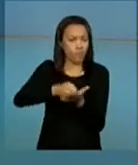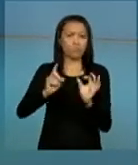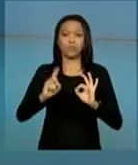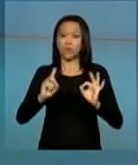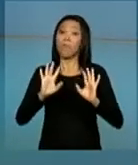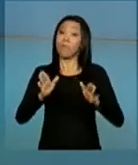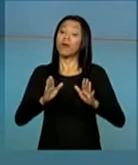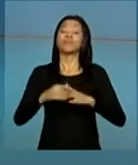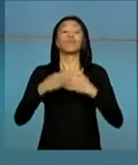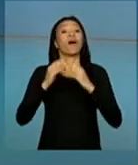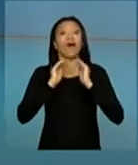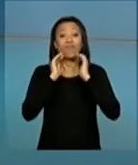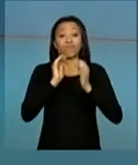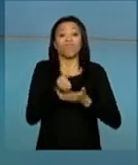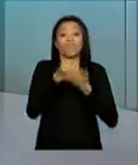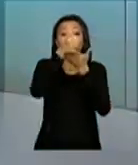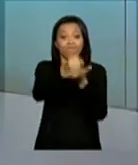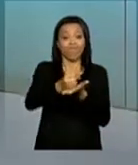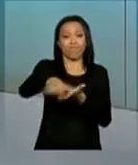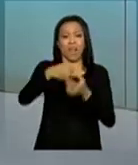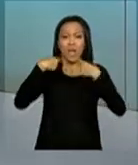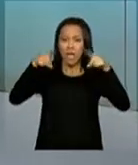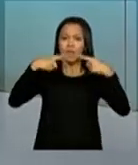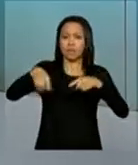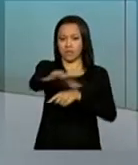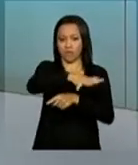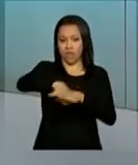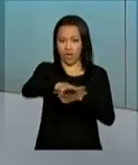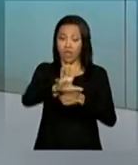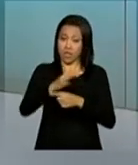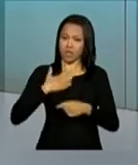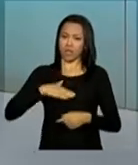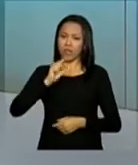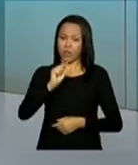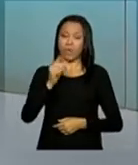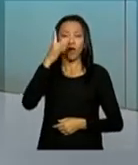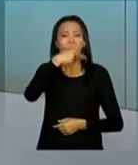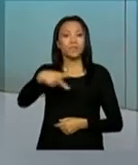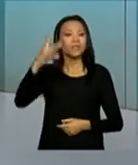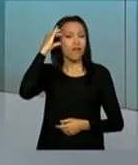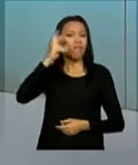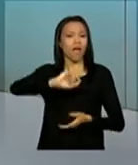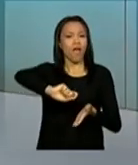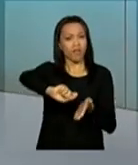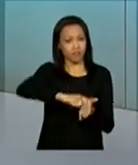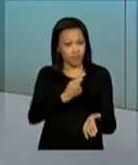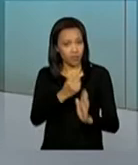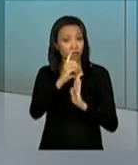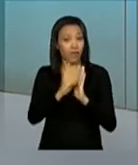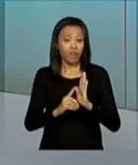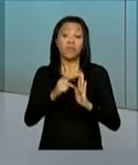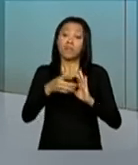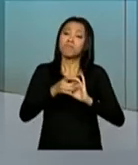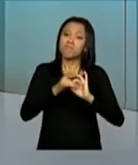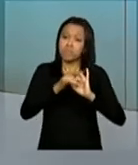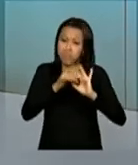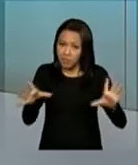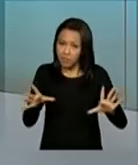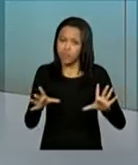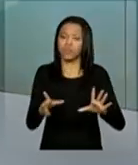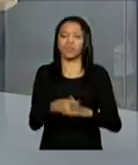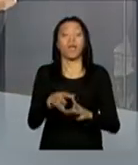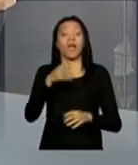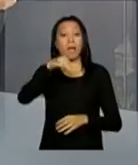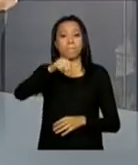atende a reivindicações do setor. Daqui a pouco, a presidenta Dilma Rousseff vai assinar o decreto que permite a migração. A